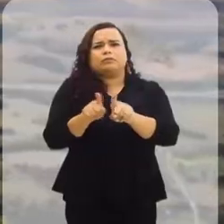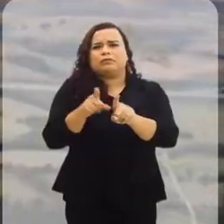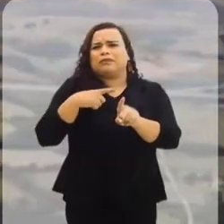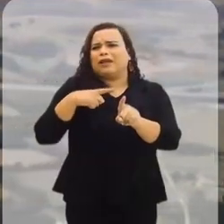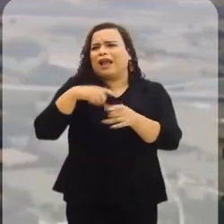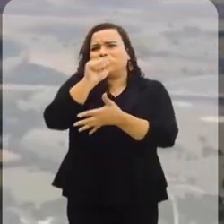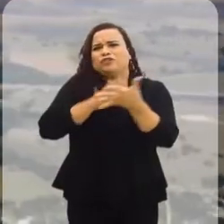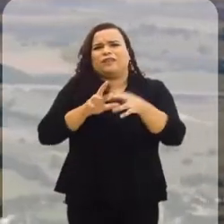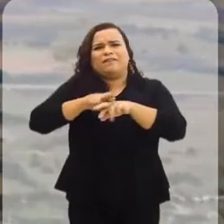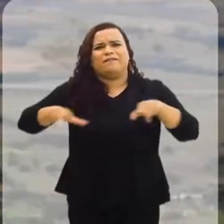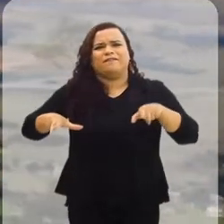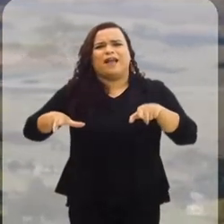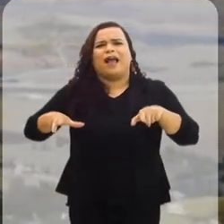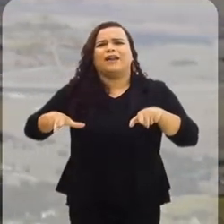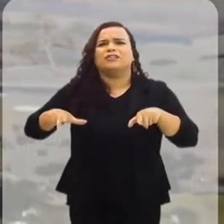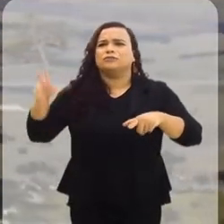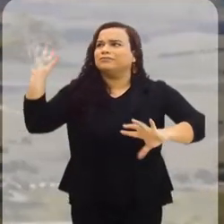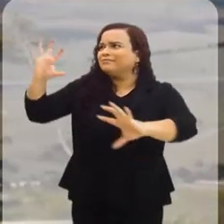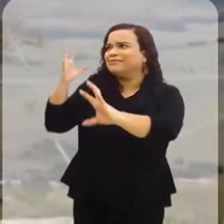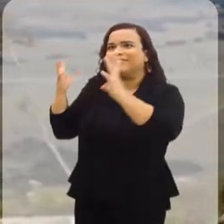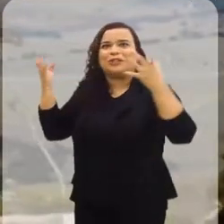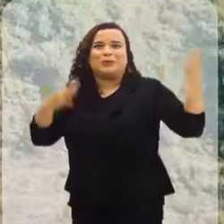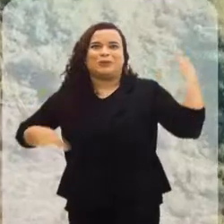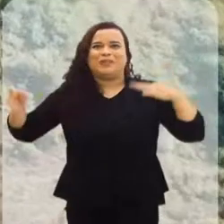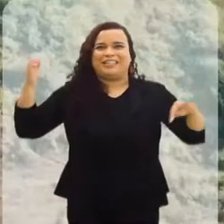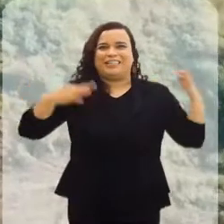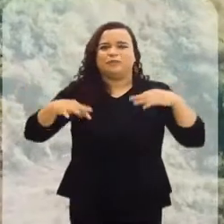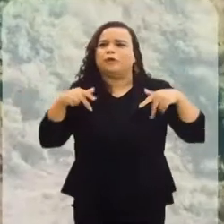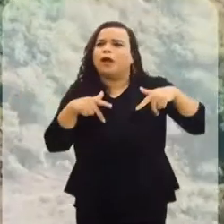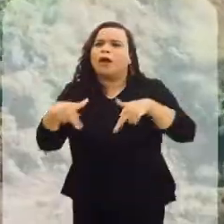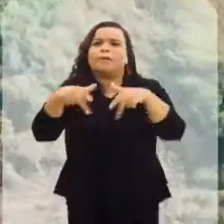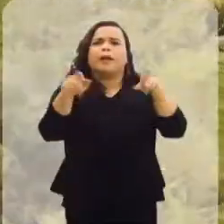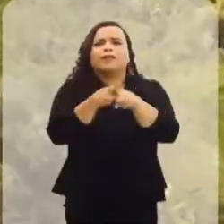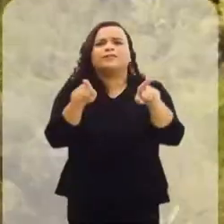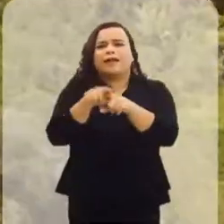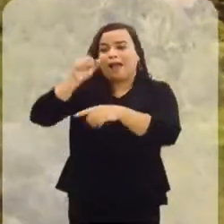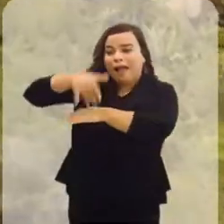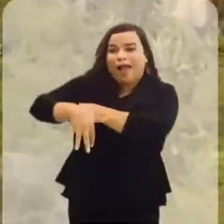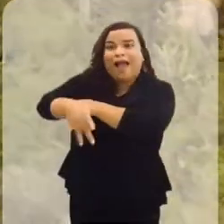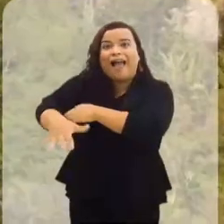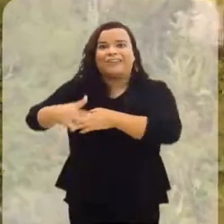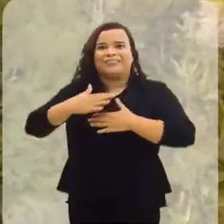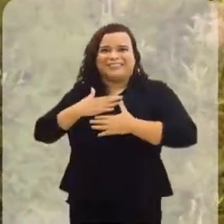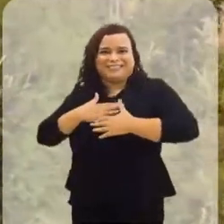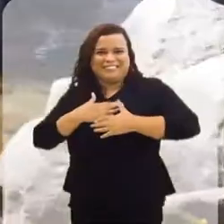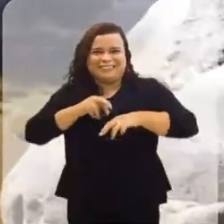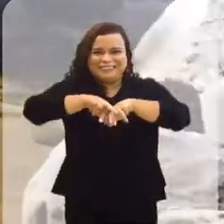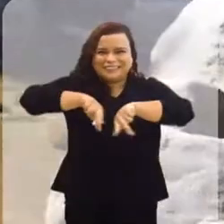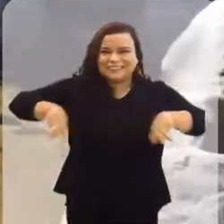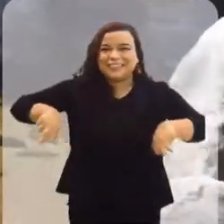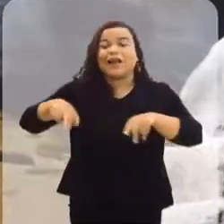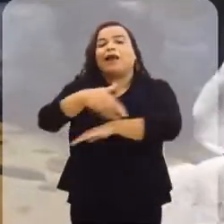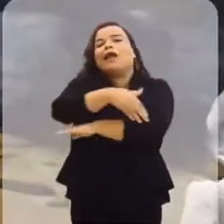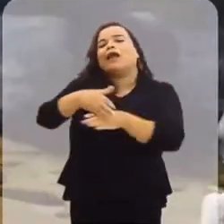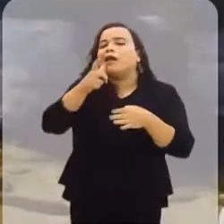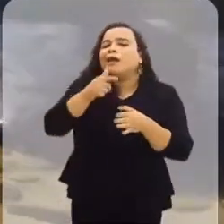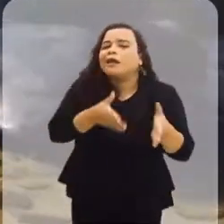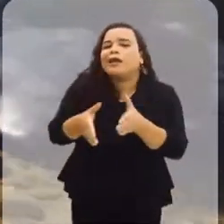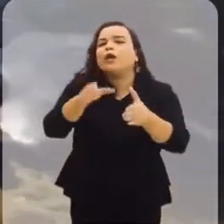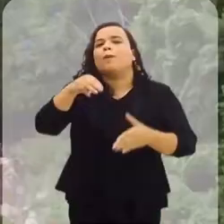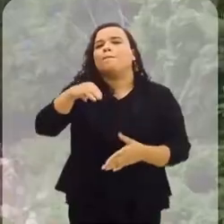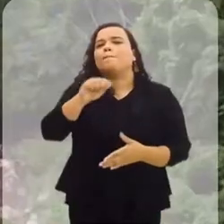muitas atividades ligadas ao ecoturismo. São caminhadas e banhos de cachoeira, como as dos rios